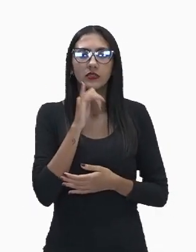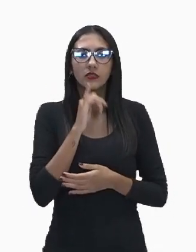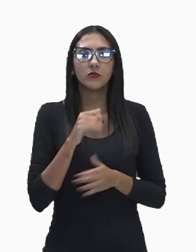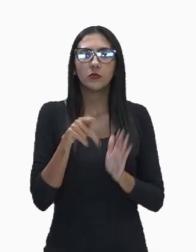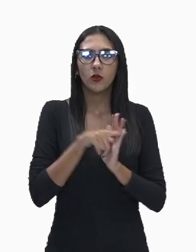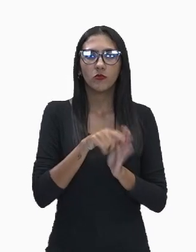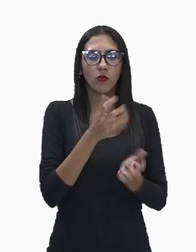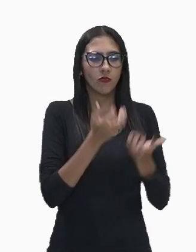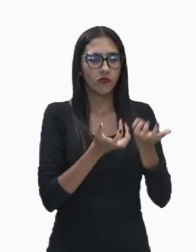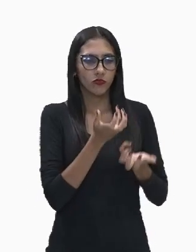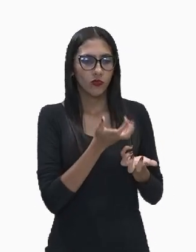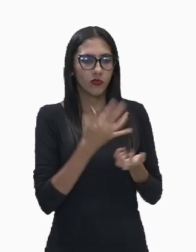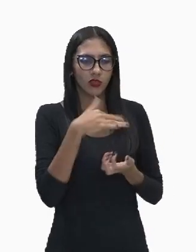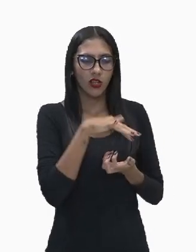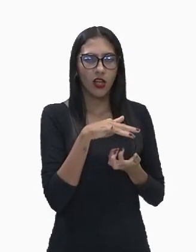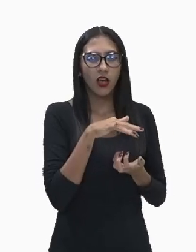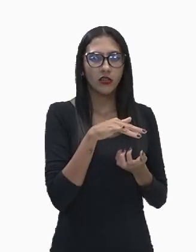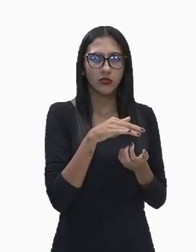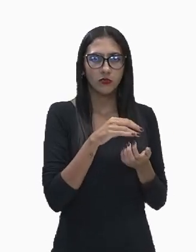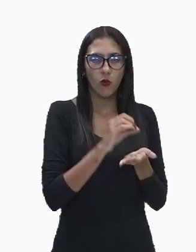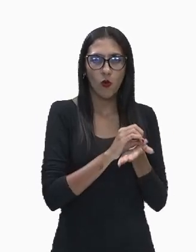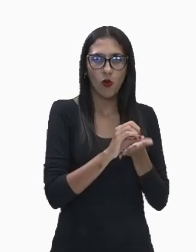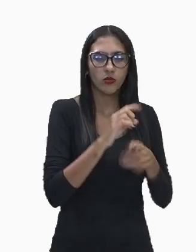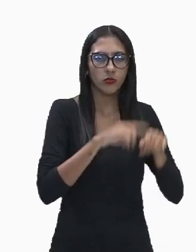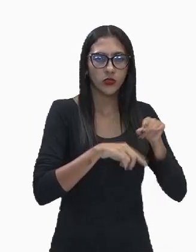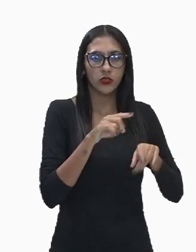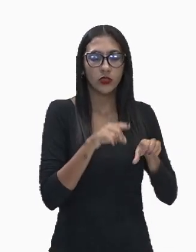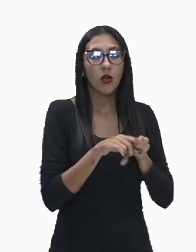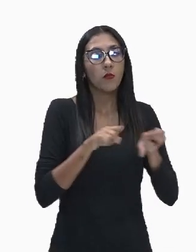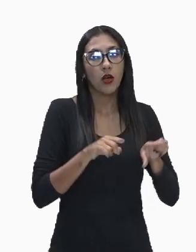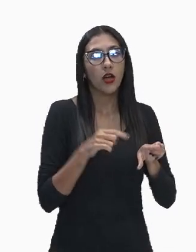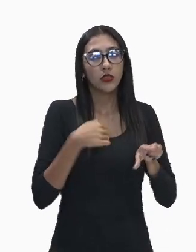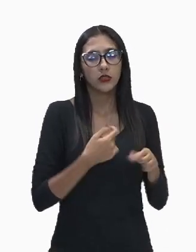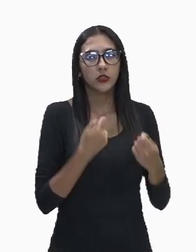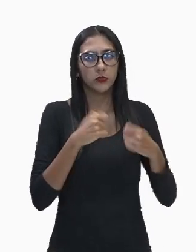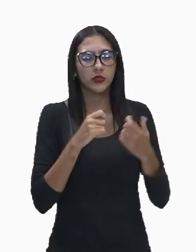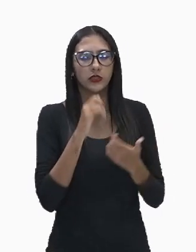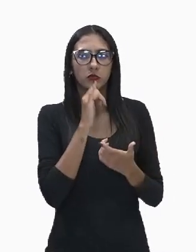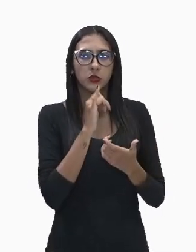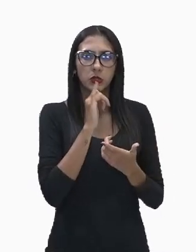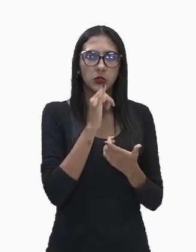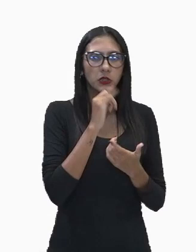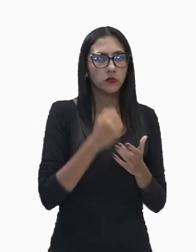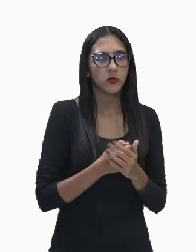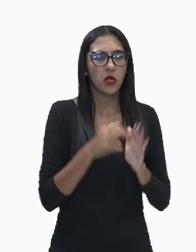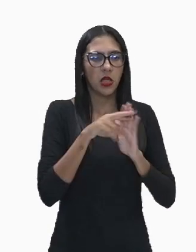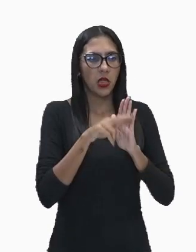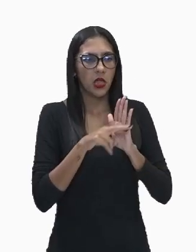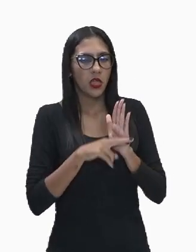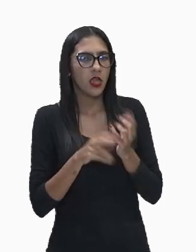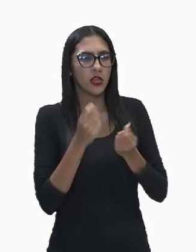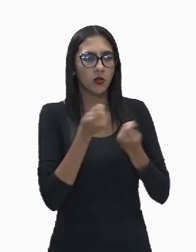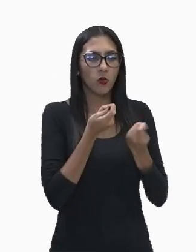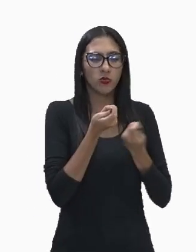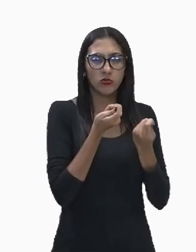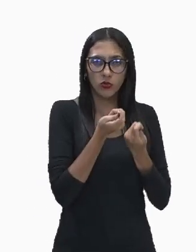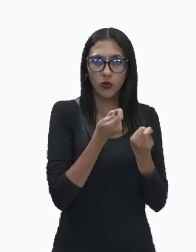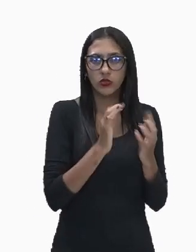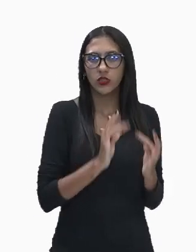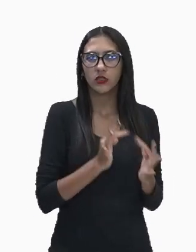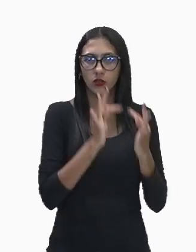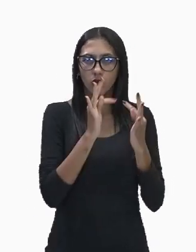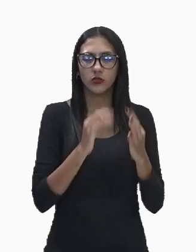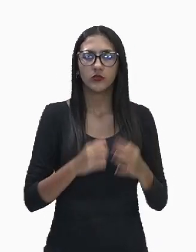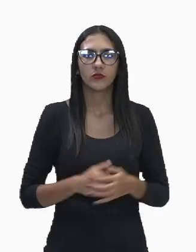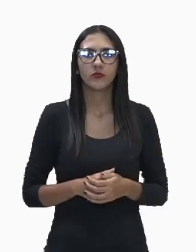lixo nós precisamos de uma série de esquemas e dinâmicas que são bem modernas e seguras